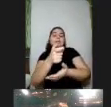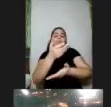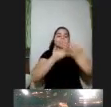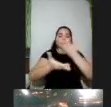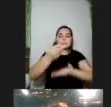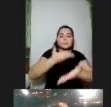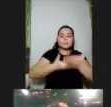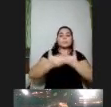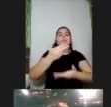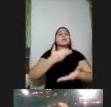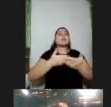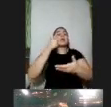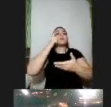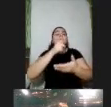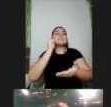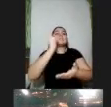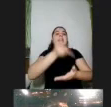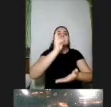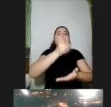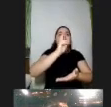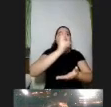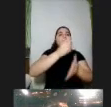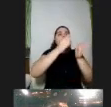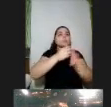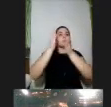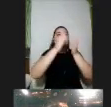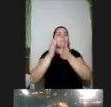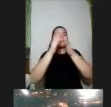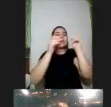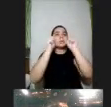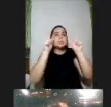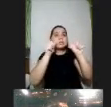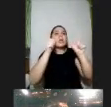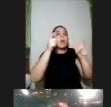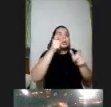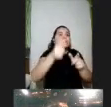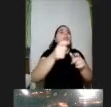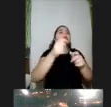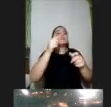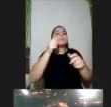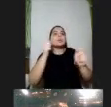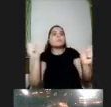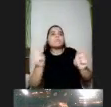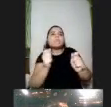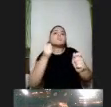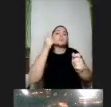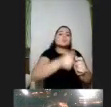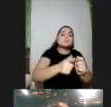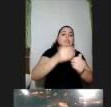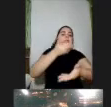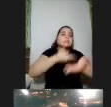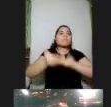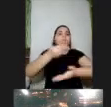conquistadas e com isso a pessoa está sempre num processo de estar diante de uma realização e de um novo desafio um desafio possível mas também